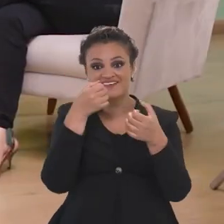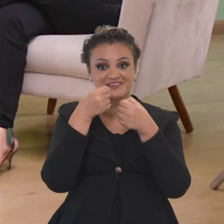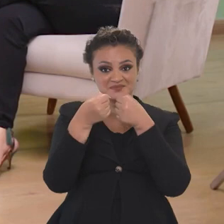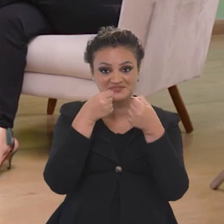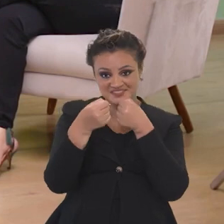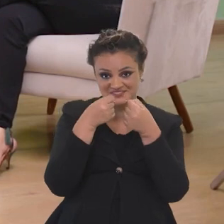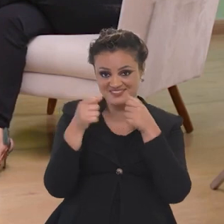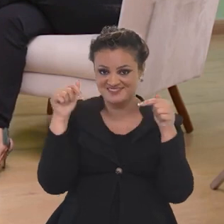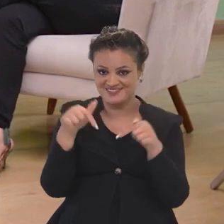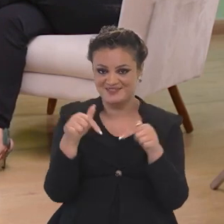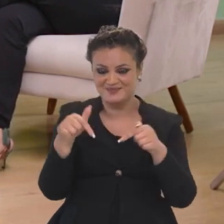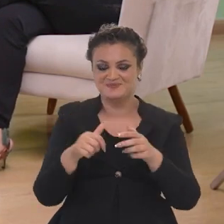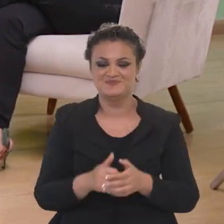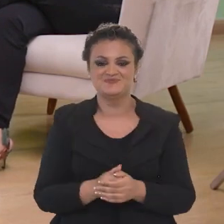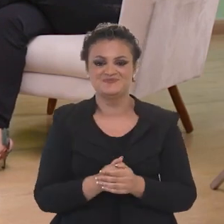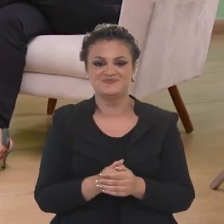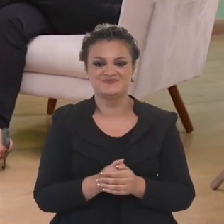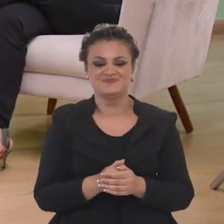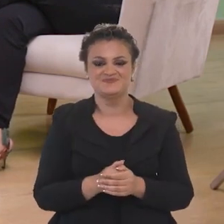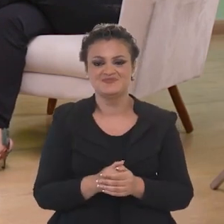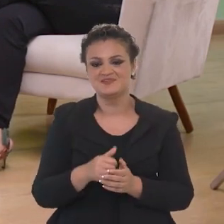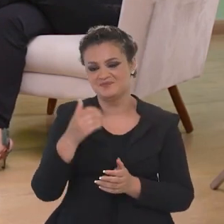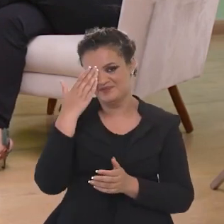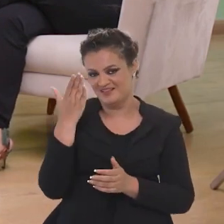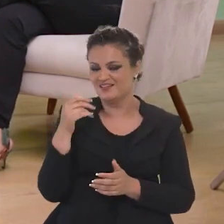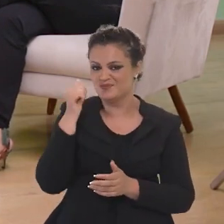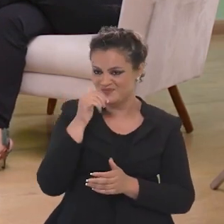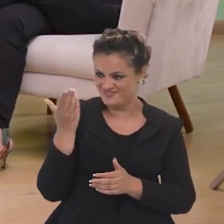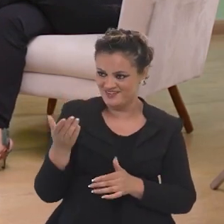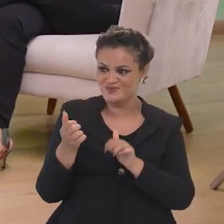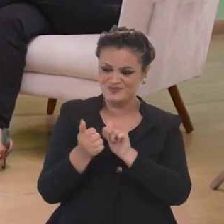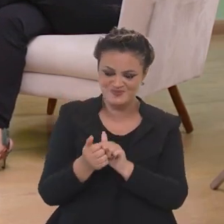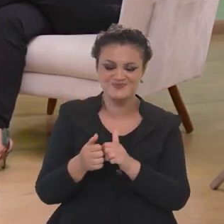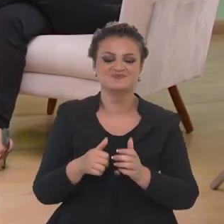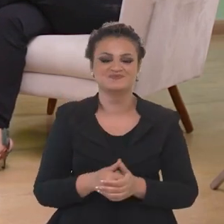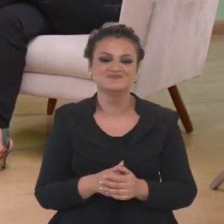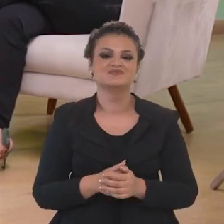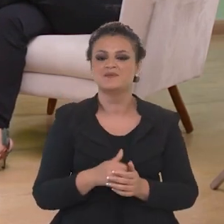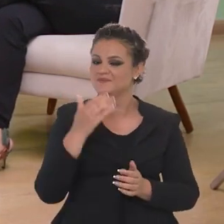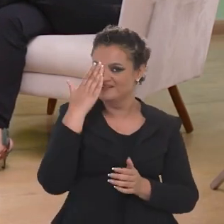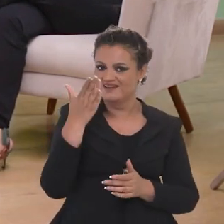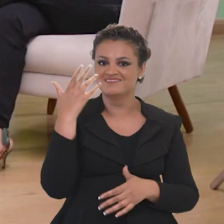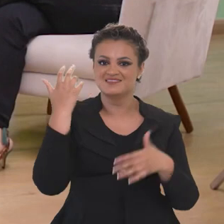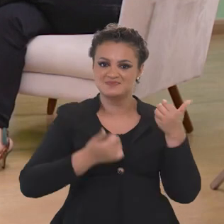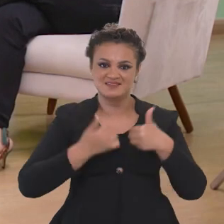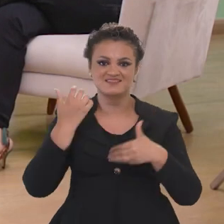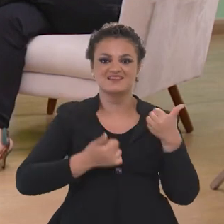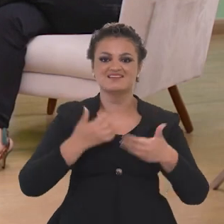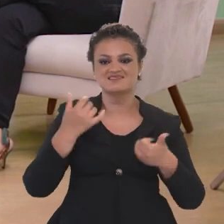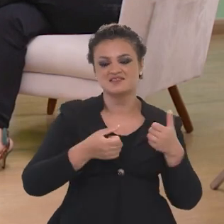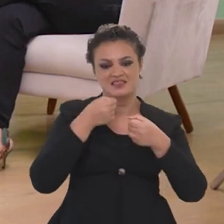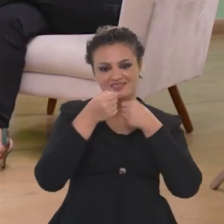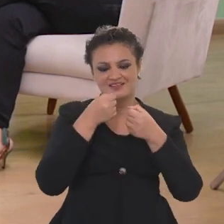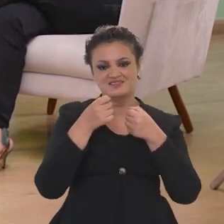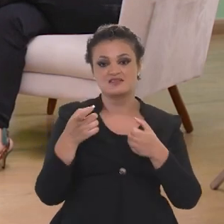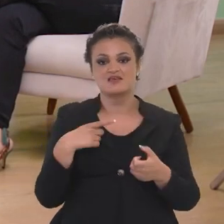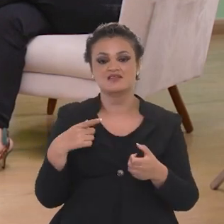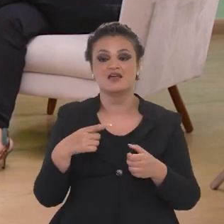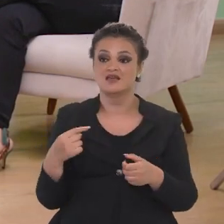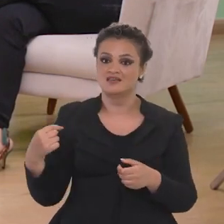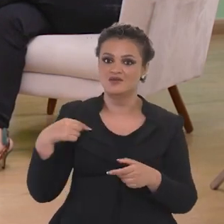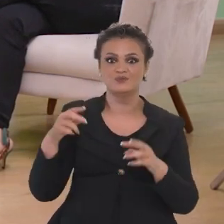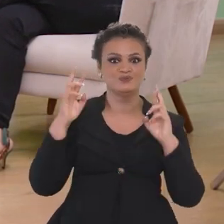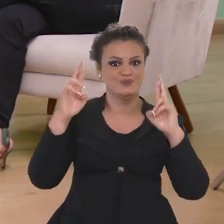muito obrigado pela entrevista aqui com a gente no Brasil em Pauta, pela sua participação também. Muito obrigada, muito obrigada também pelos esclarecimentos pela entrevista,